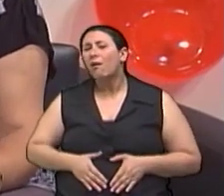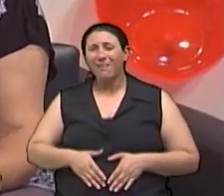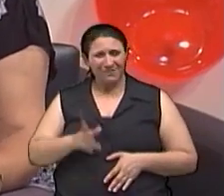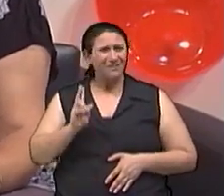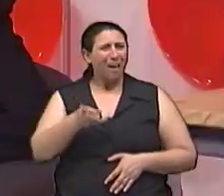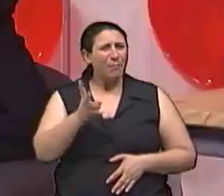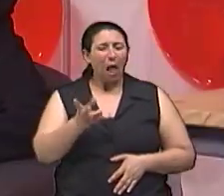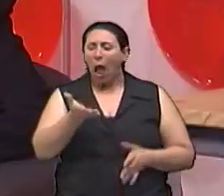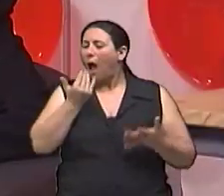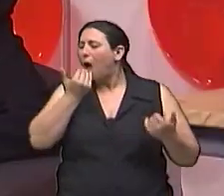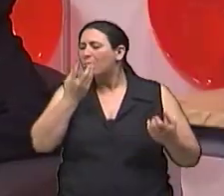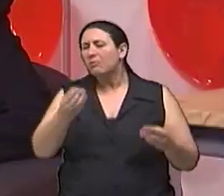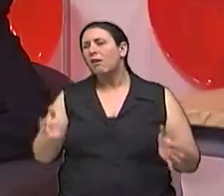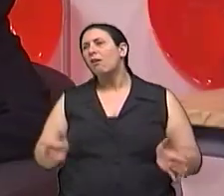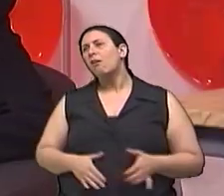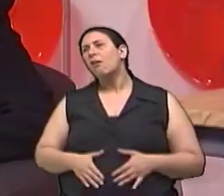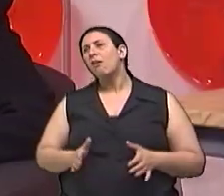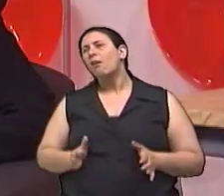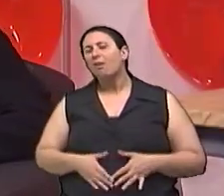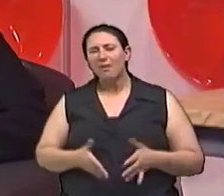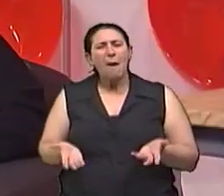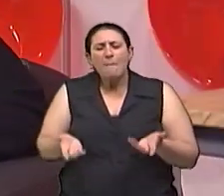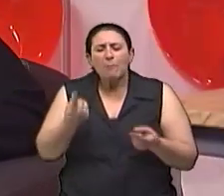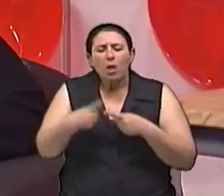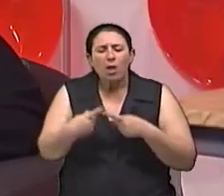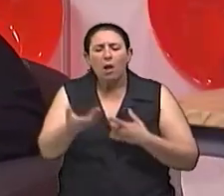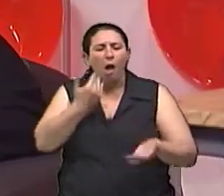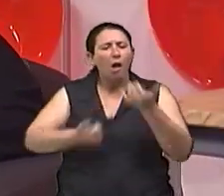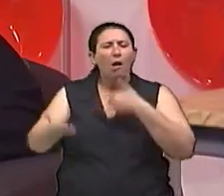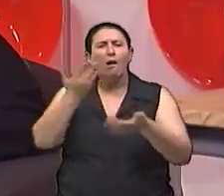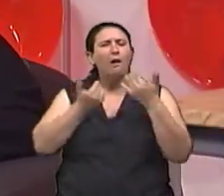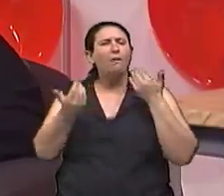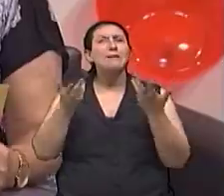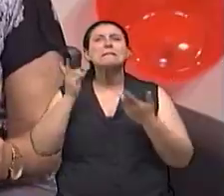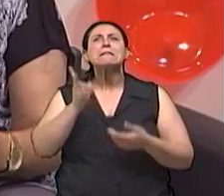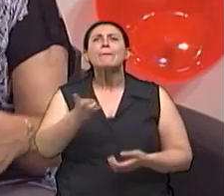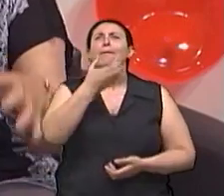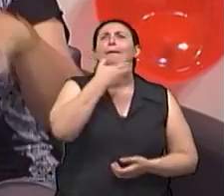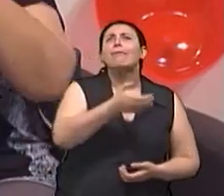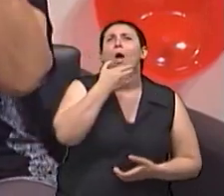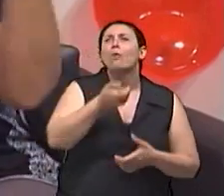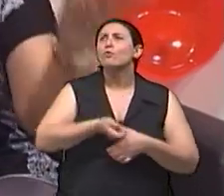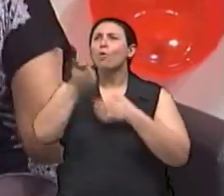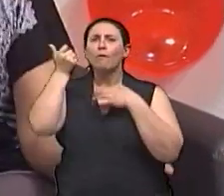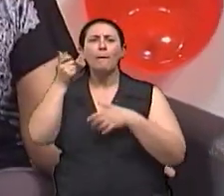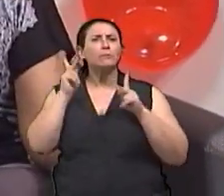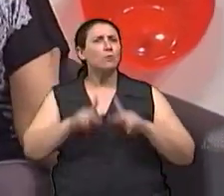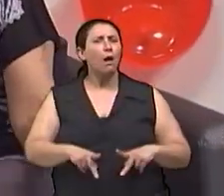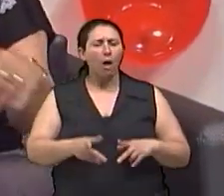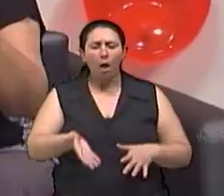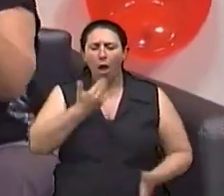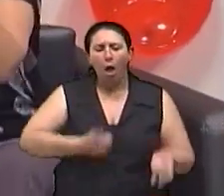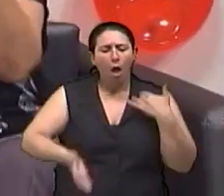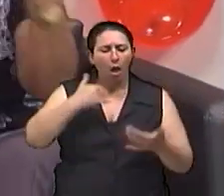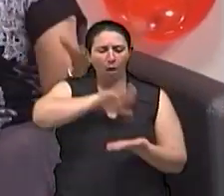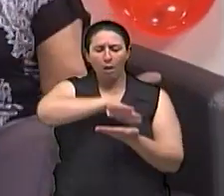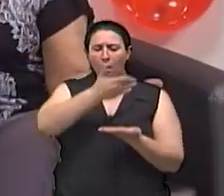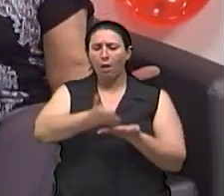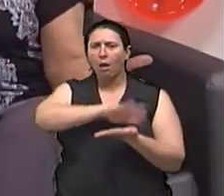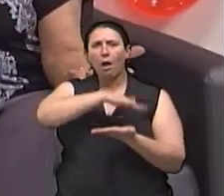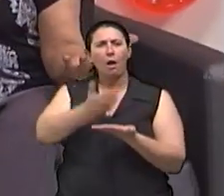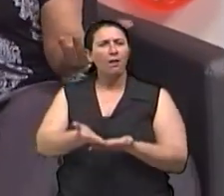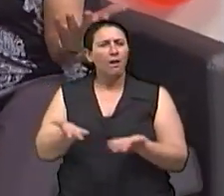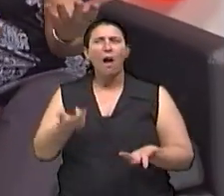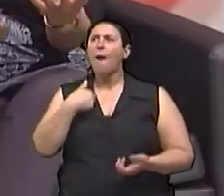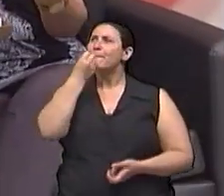Por que será? É para afastar os maus espíritos? É para dizer que bom que o ano terminou, que bom que está começando o outro, que bom que eu estou